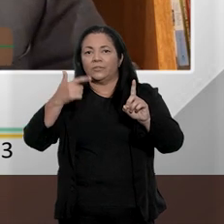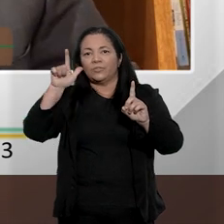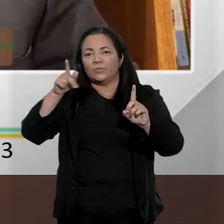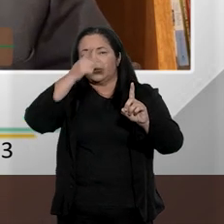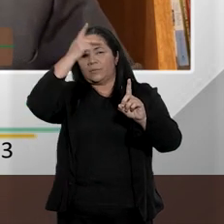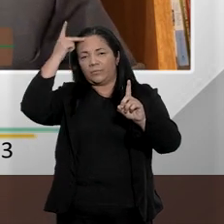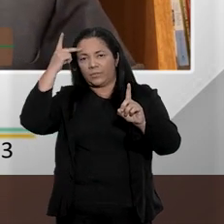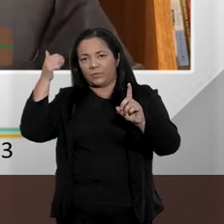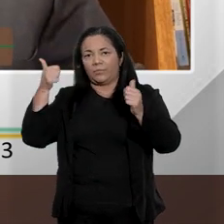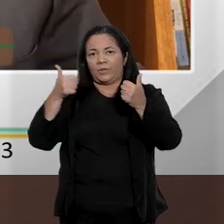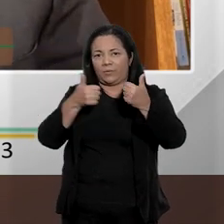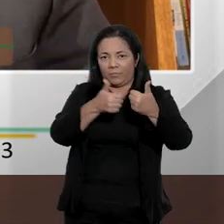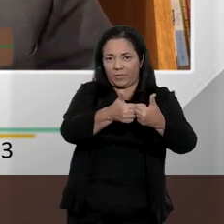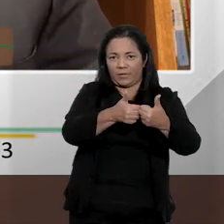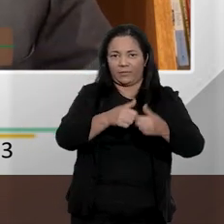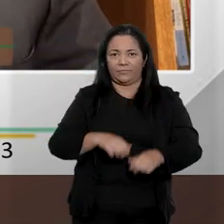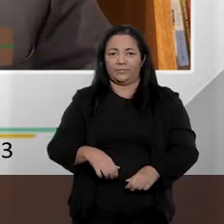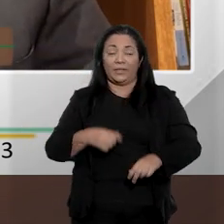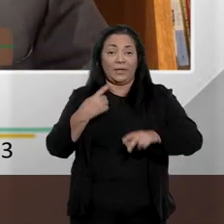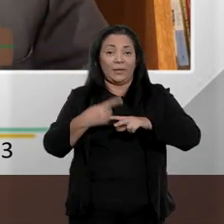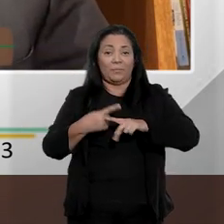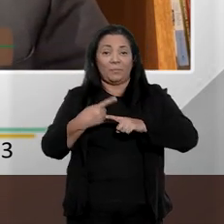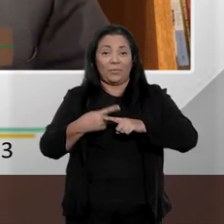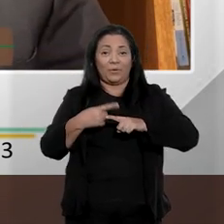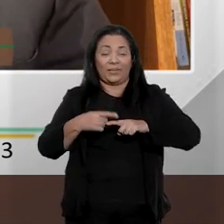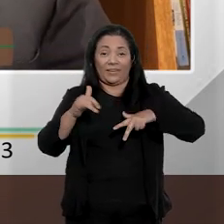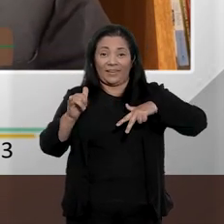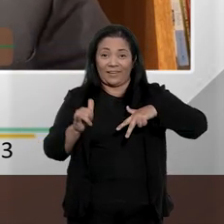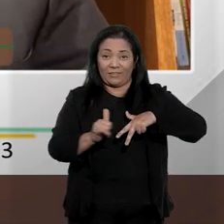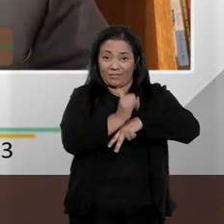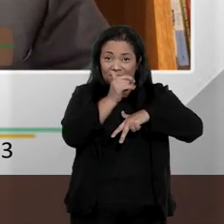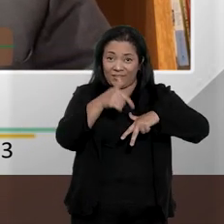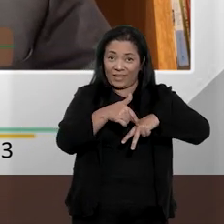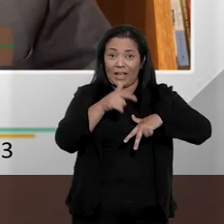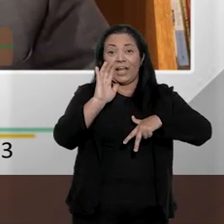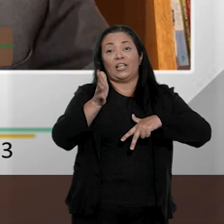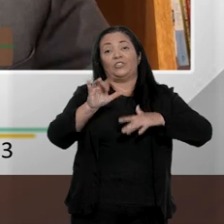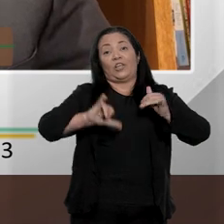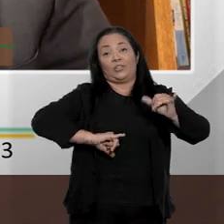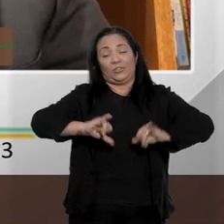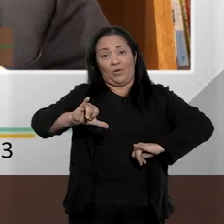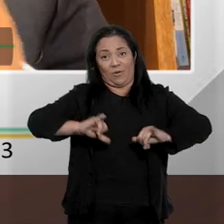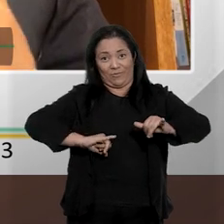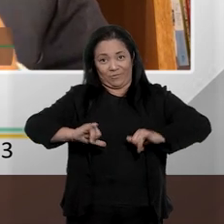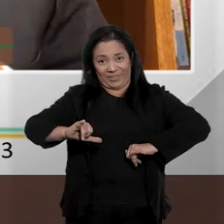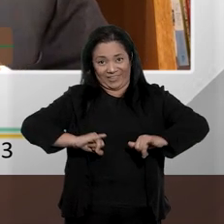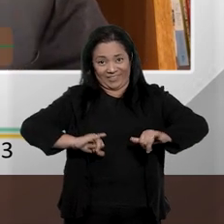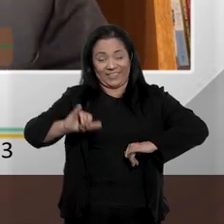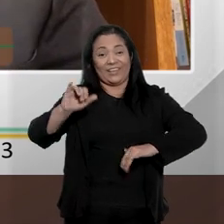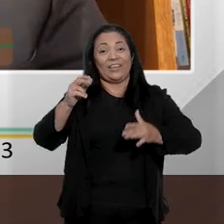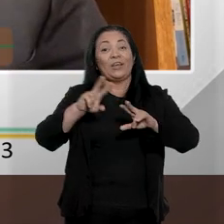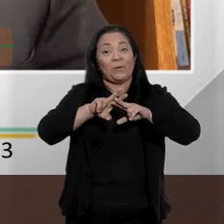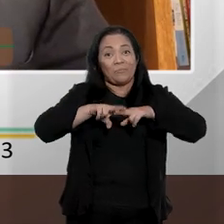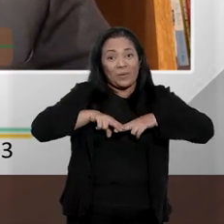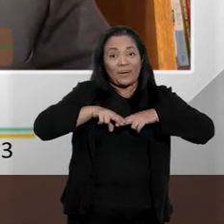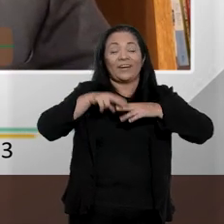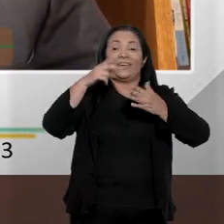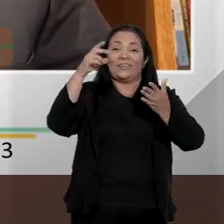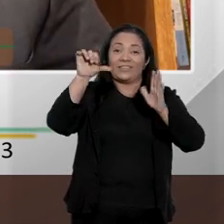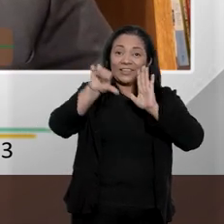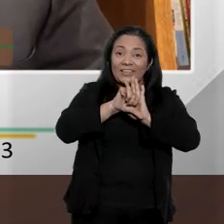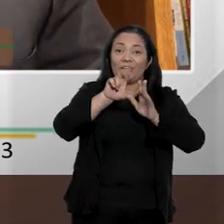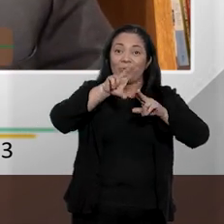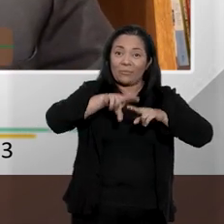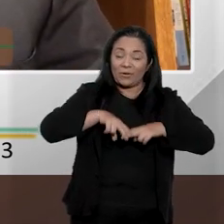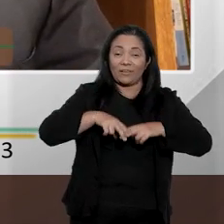para a vítima já é uma forma de reviver a violência sofrida, não em quaisquer crimes, não apenas